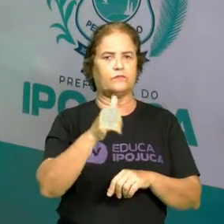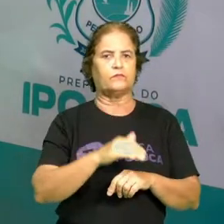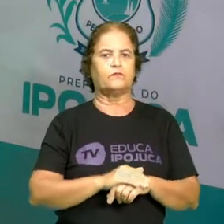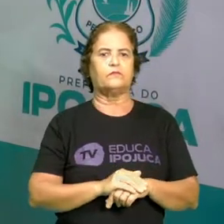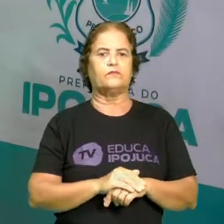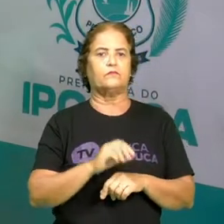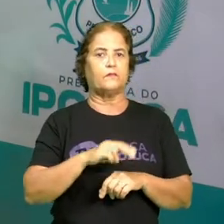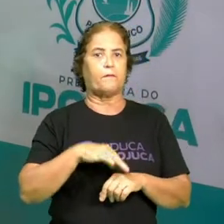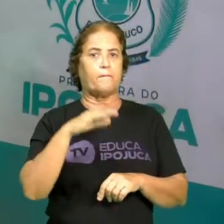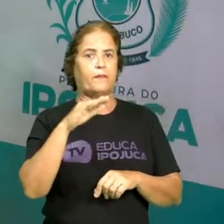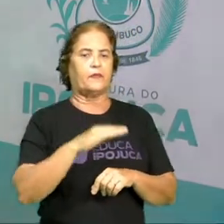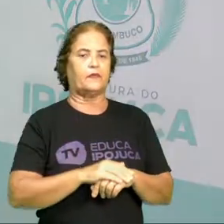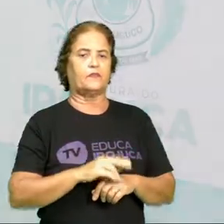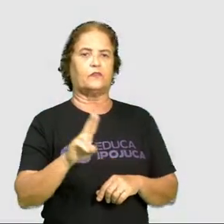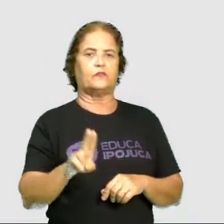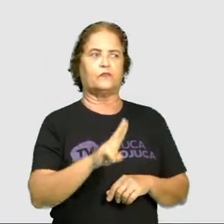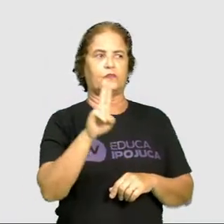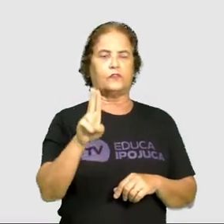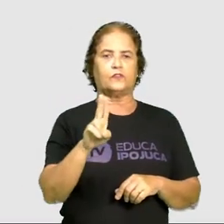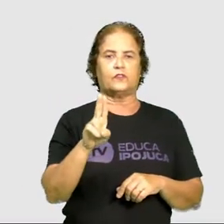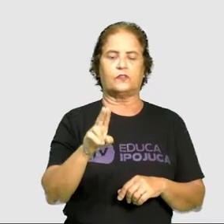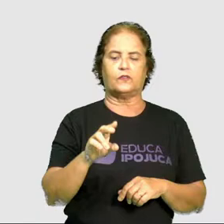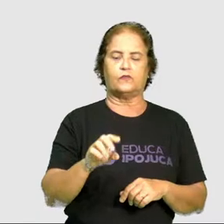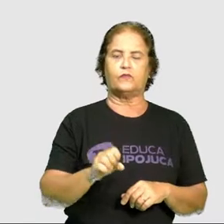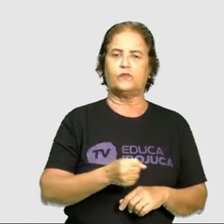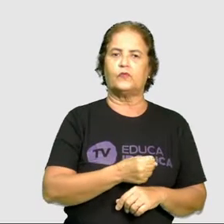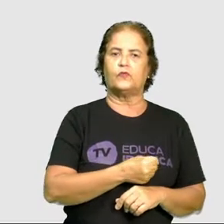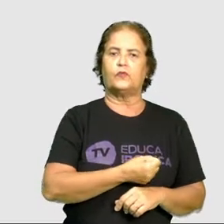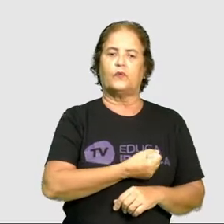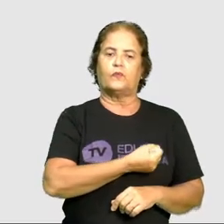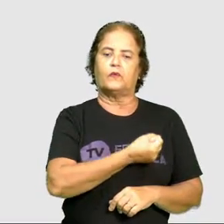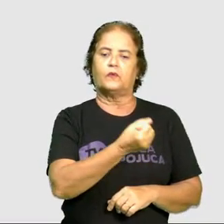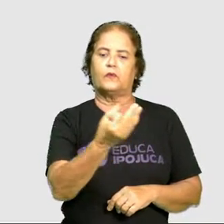Usamos os números para contar pessoas,